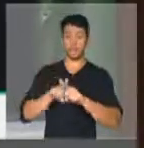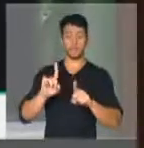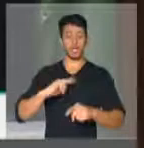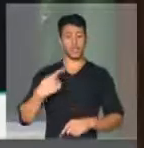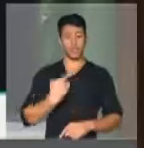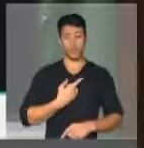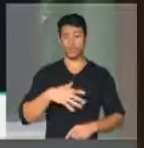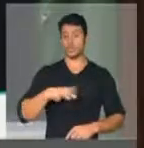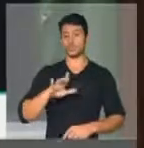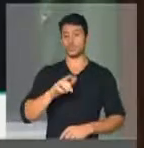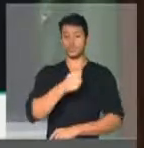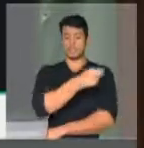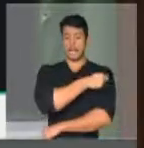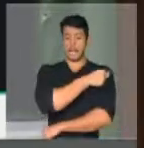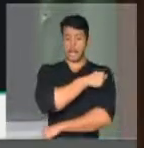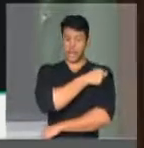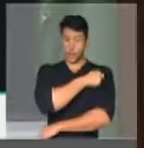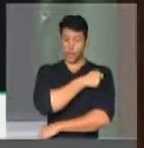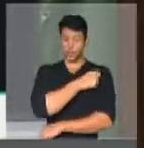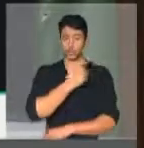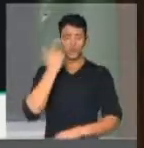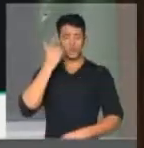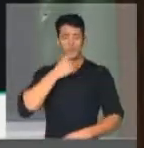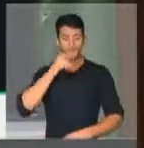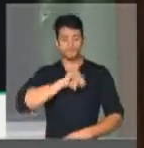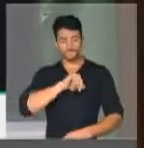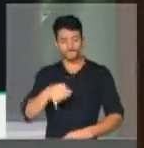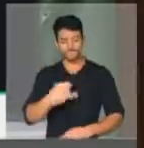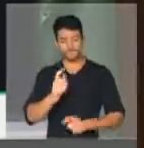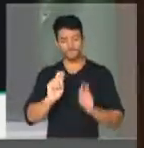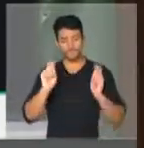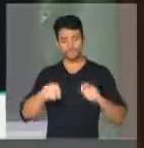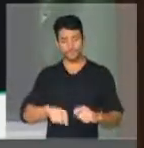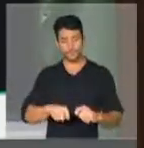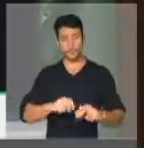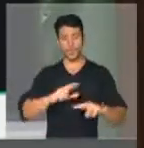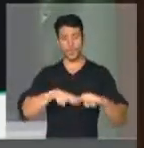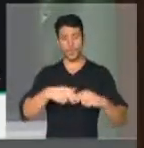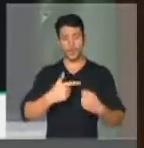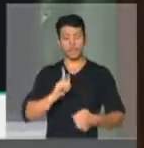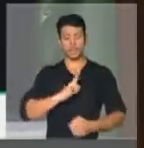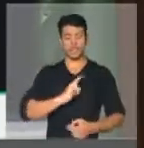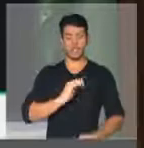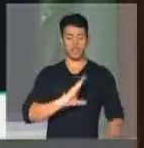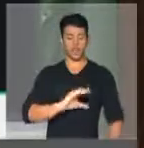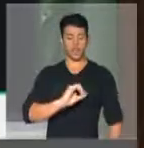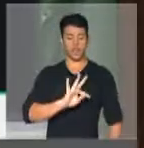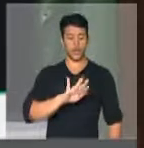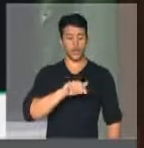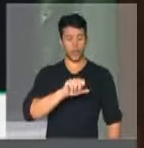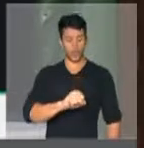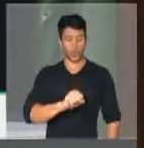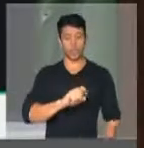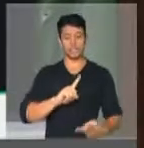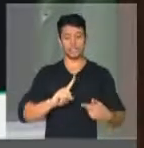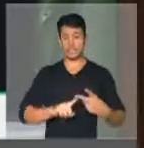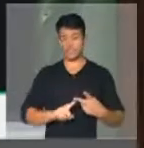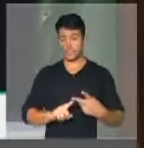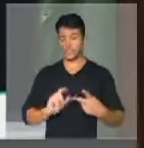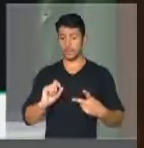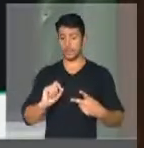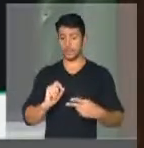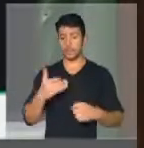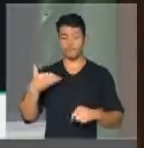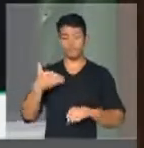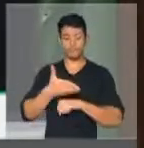desfrutar das oportunidades, sejam com a política de cotas ou sejam com a oportunidade de estarem